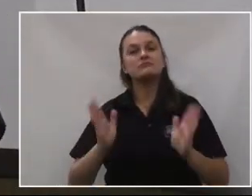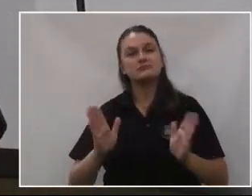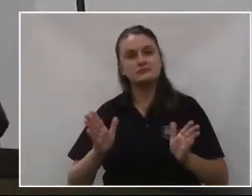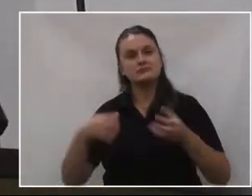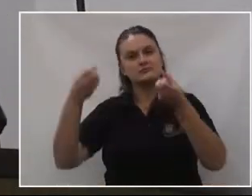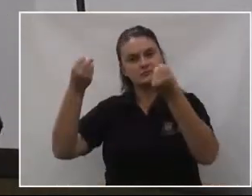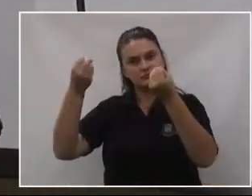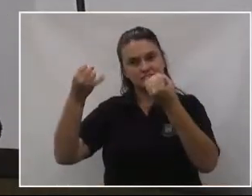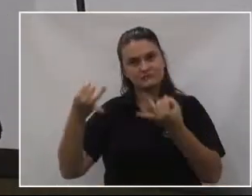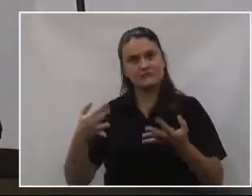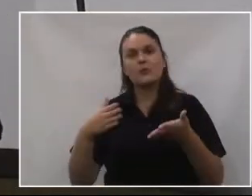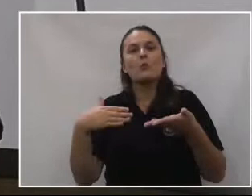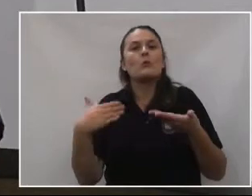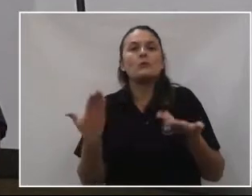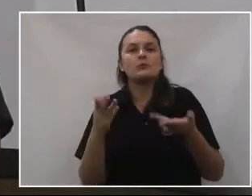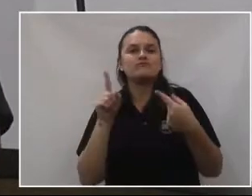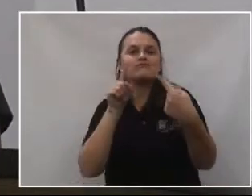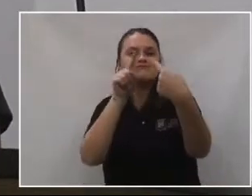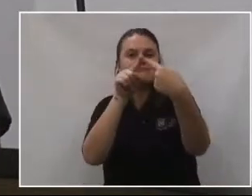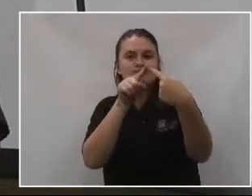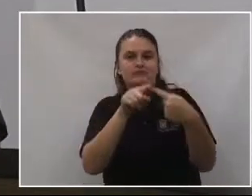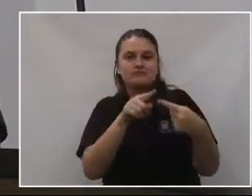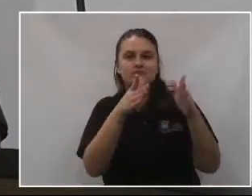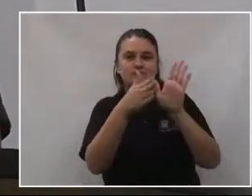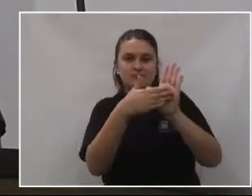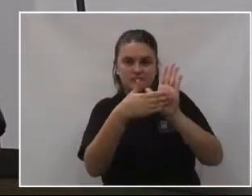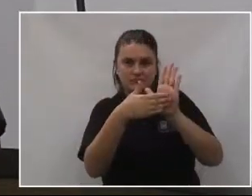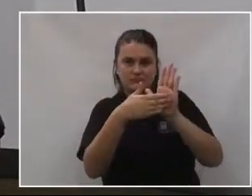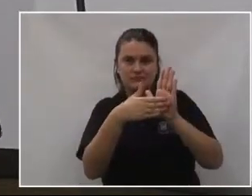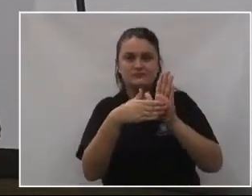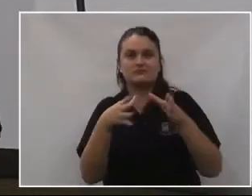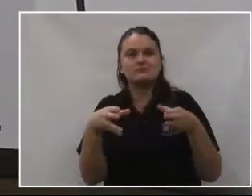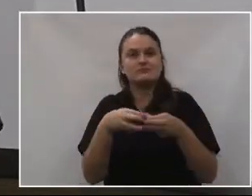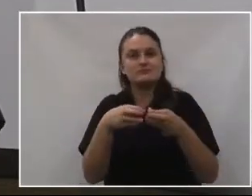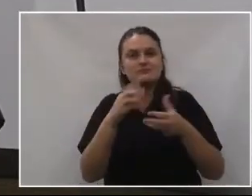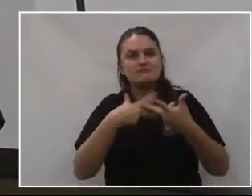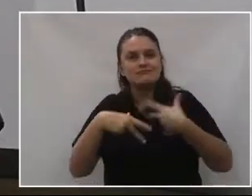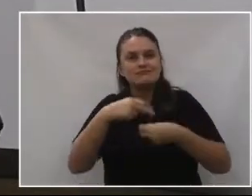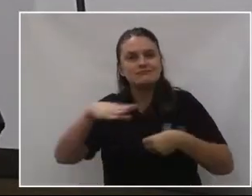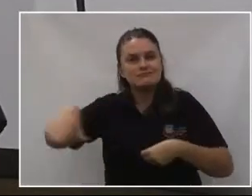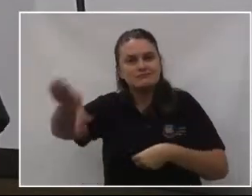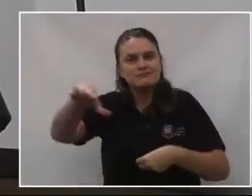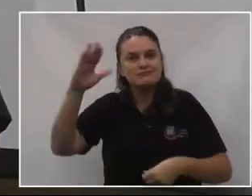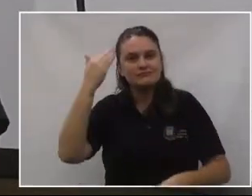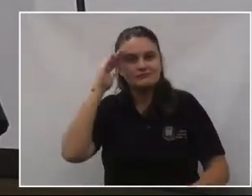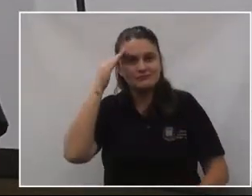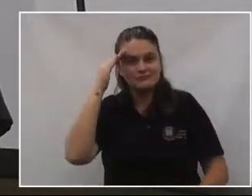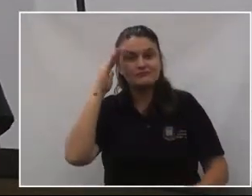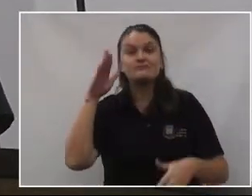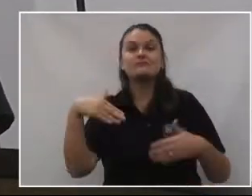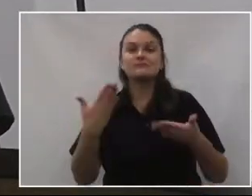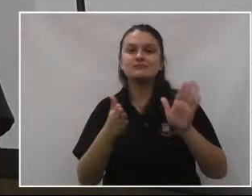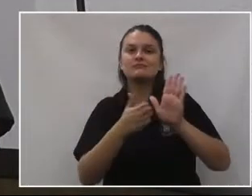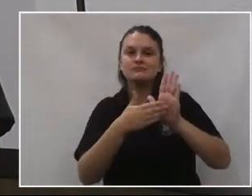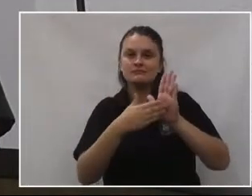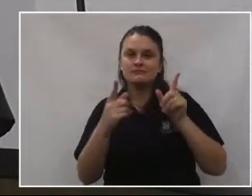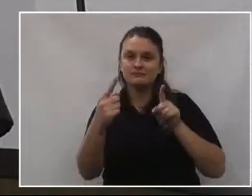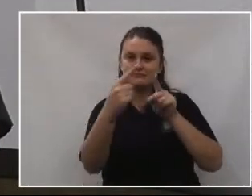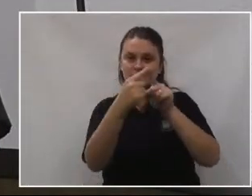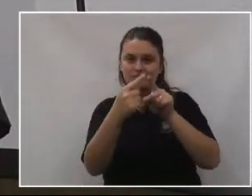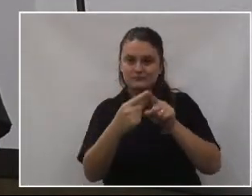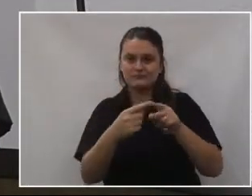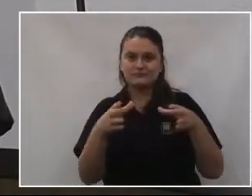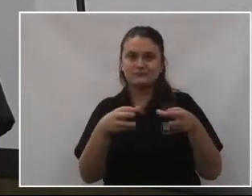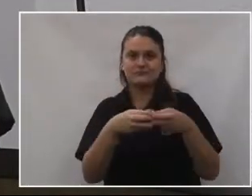passar qual é o propósito do movimento escoteiro, para vocês terem um entendimento. O propósito do movimento